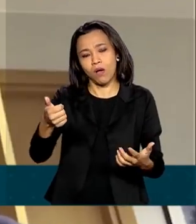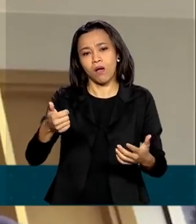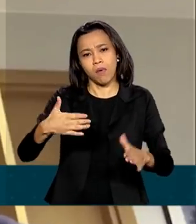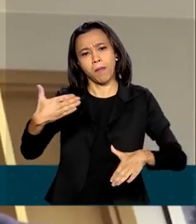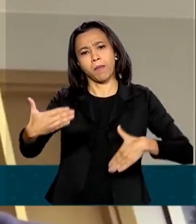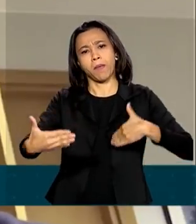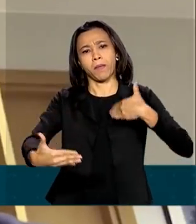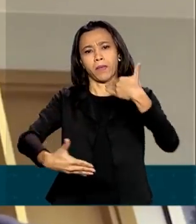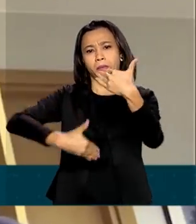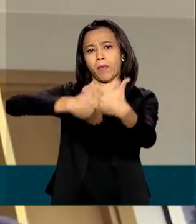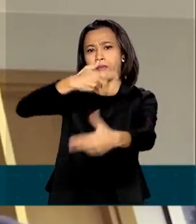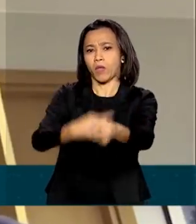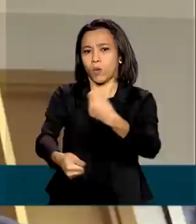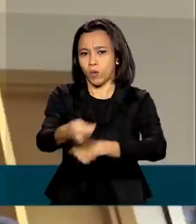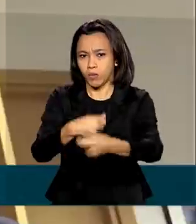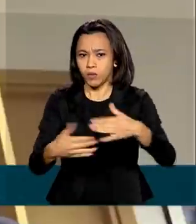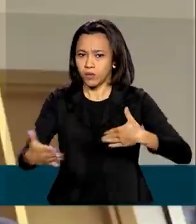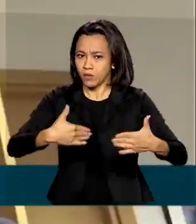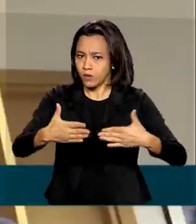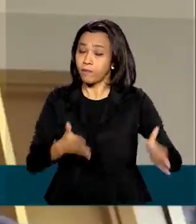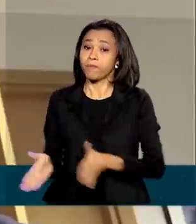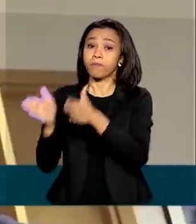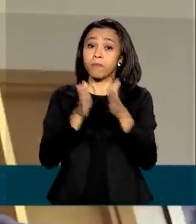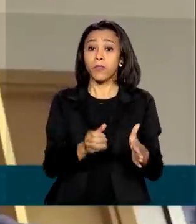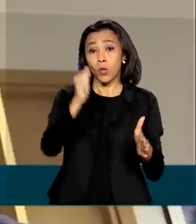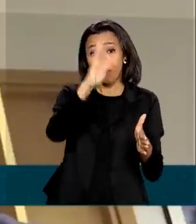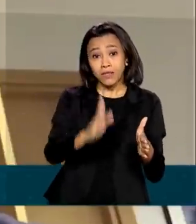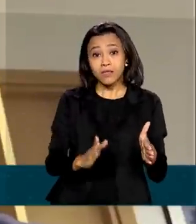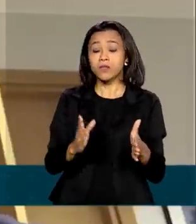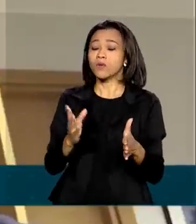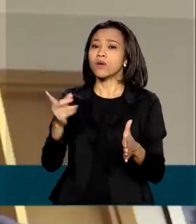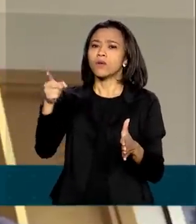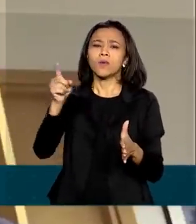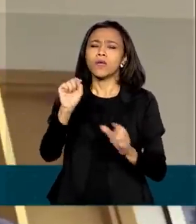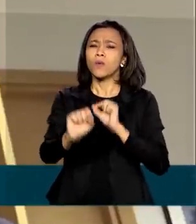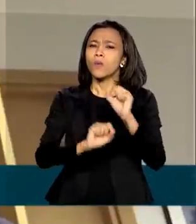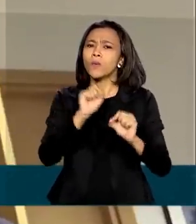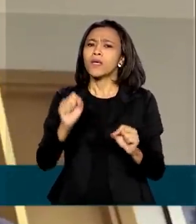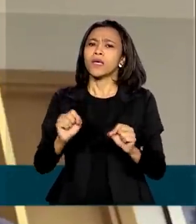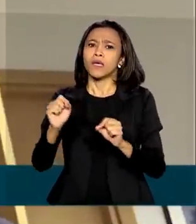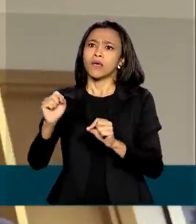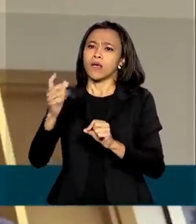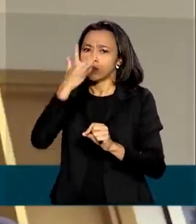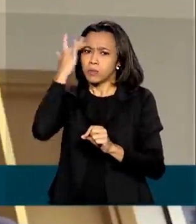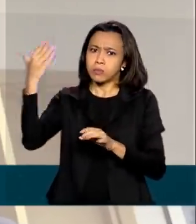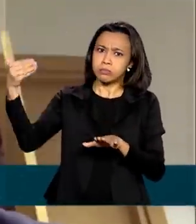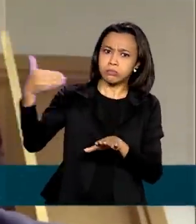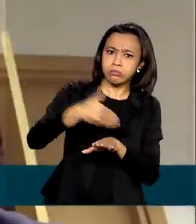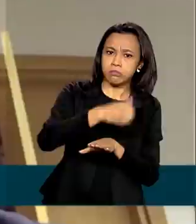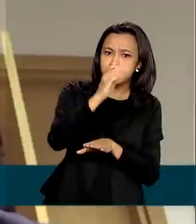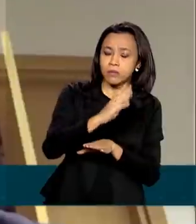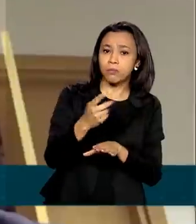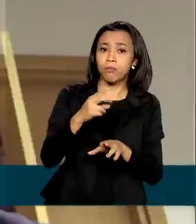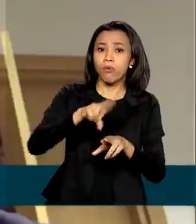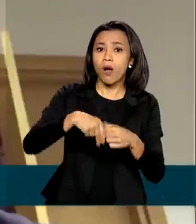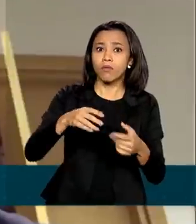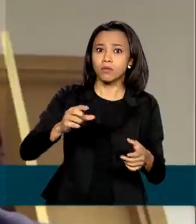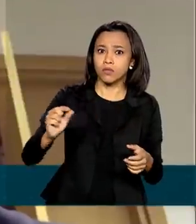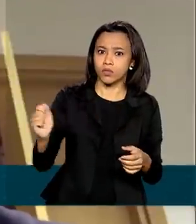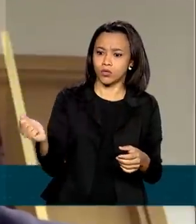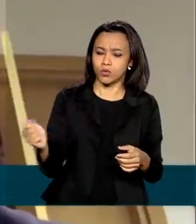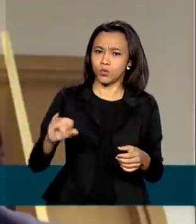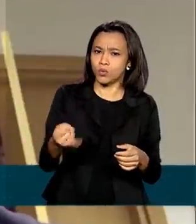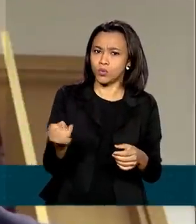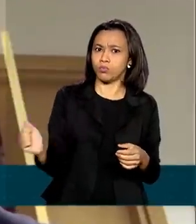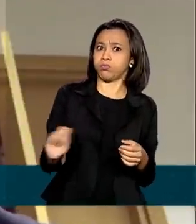atraía investimentos estrangeiros em função da alta taxa de juros. Agora nós estamos com juros civilizados. Isso tem tudo para que,